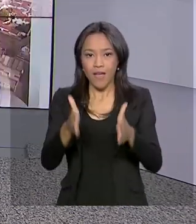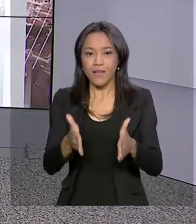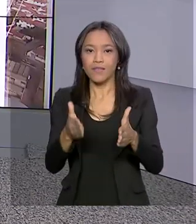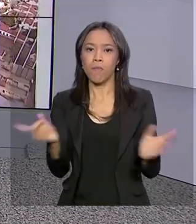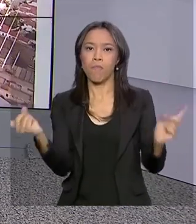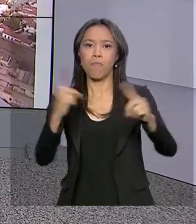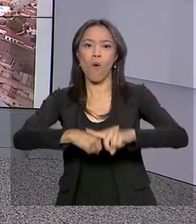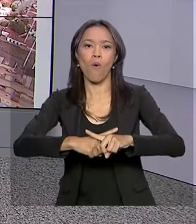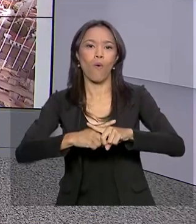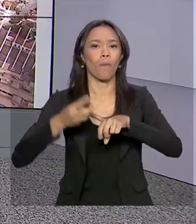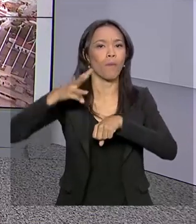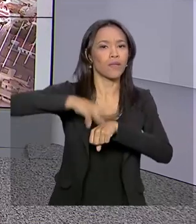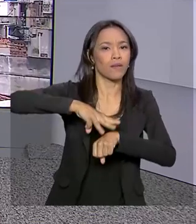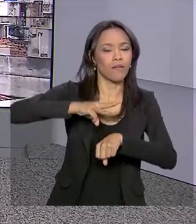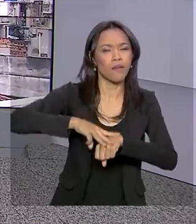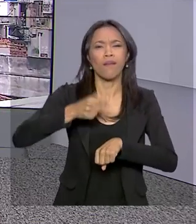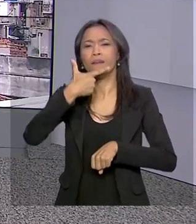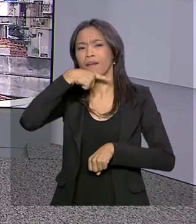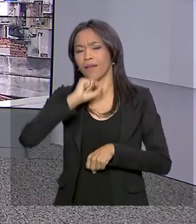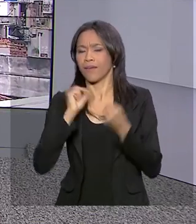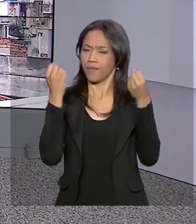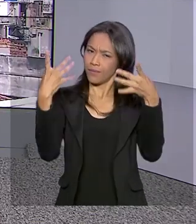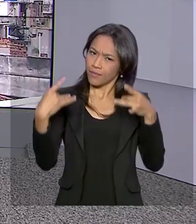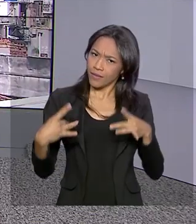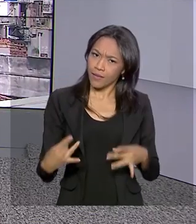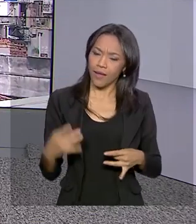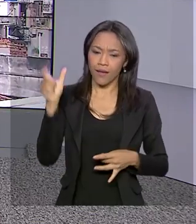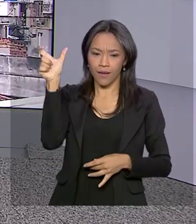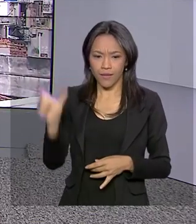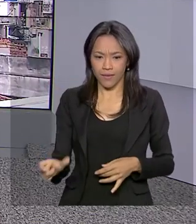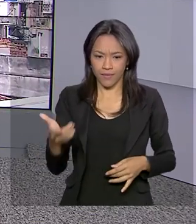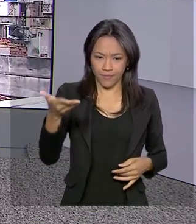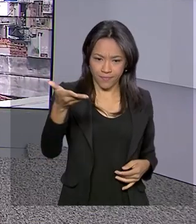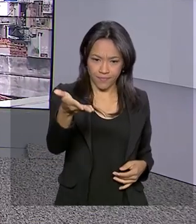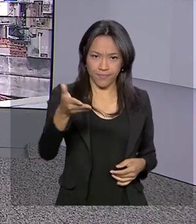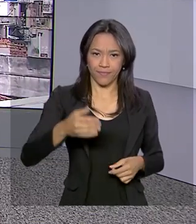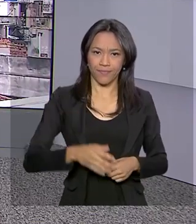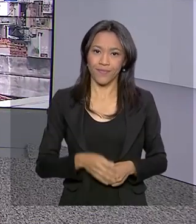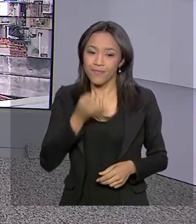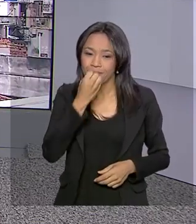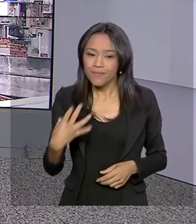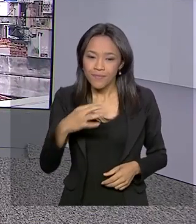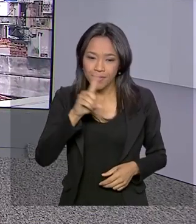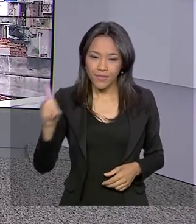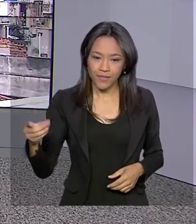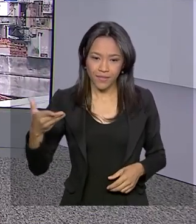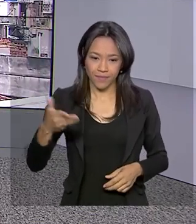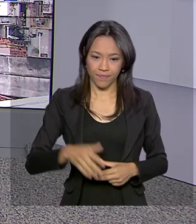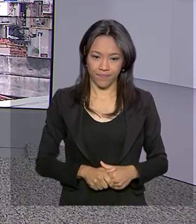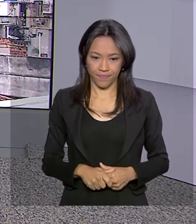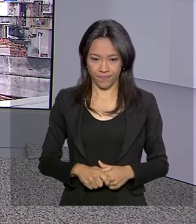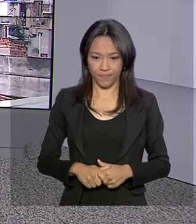Matemática. E quem traz os detalhes para a gente é o repórter Marcelo Castilho. Bom dia, Marcelo.